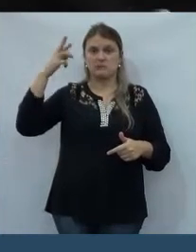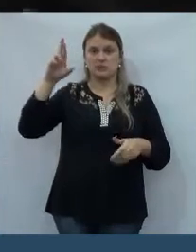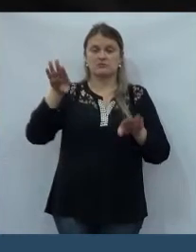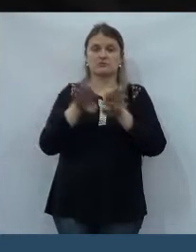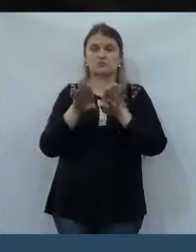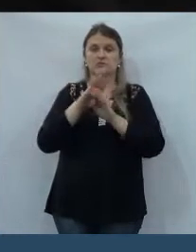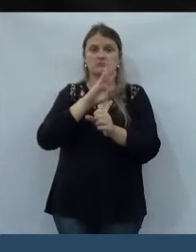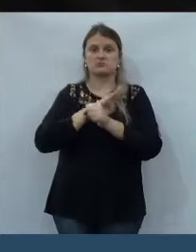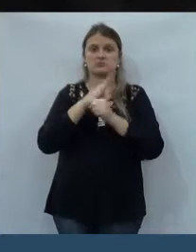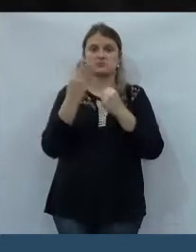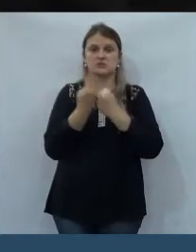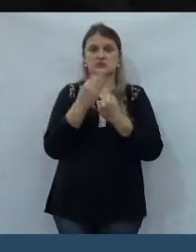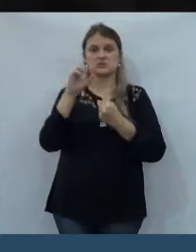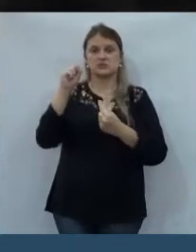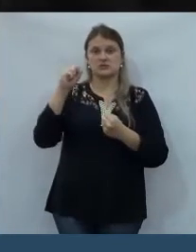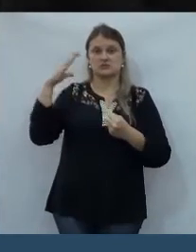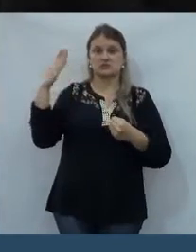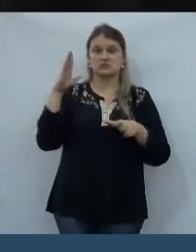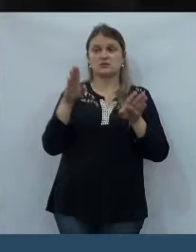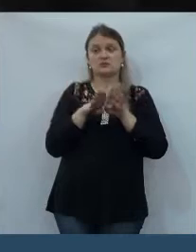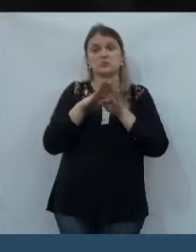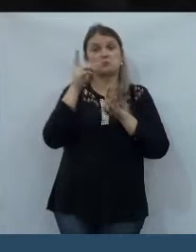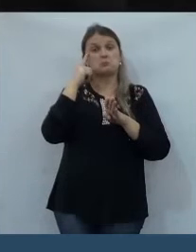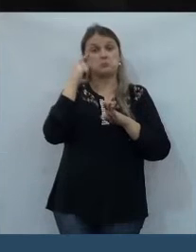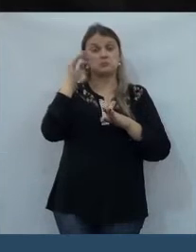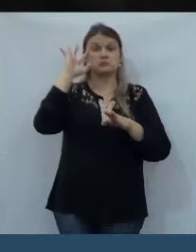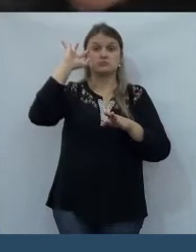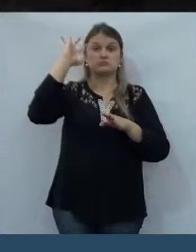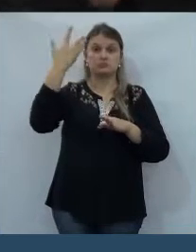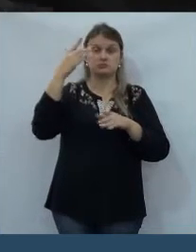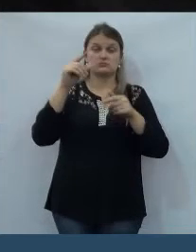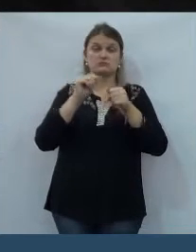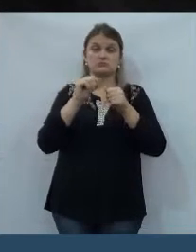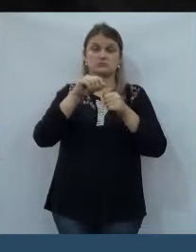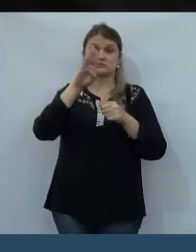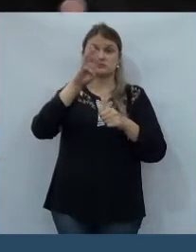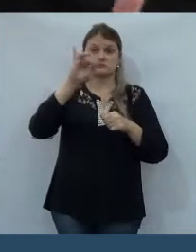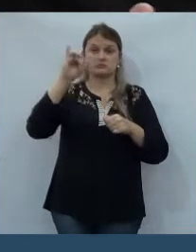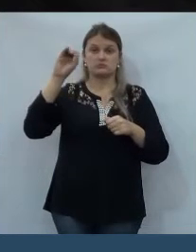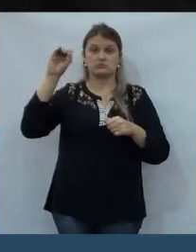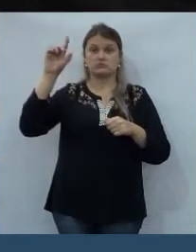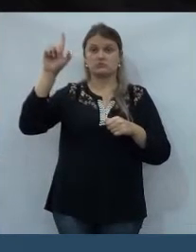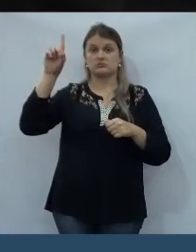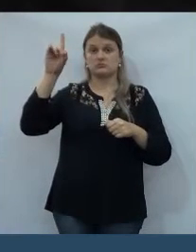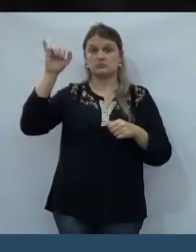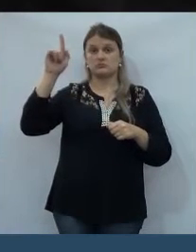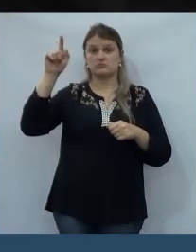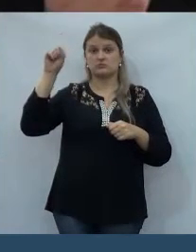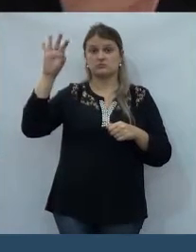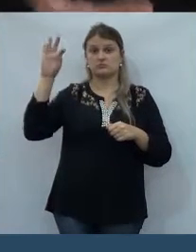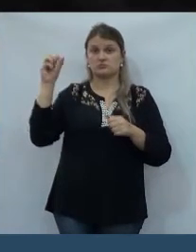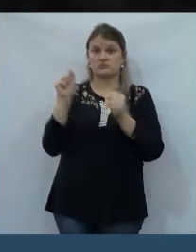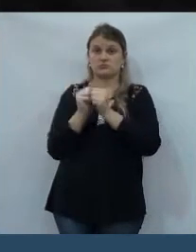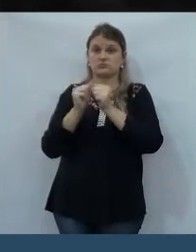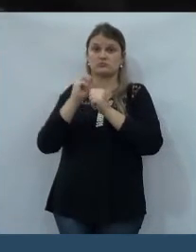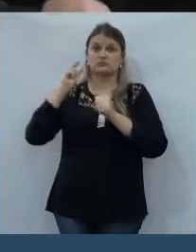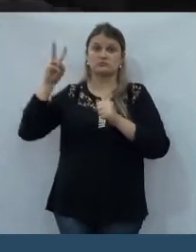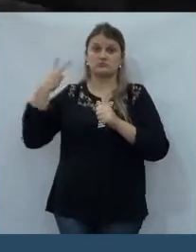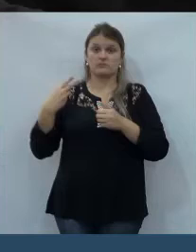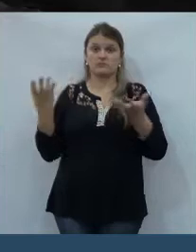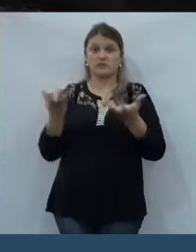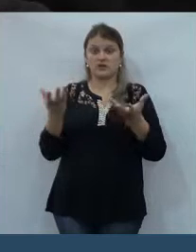Então, eu penso que seria a solução à implantação do biodigestor. Castilho vai estar lá, a gente não vai estar 300, Então, gente queria